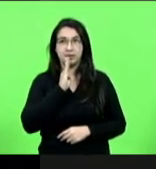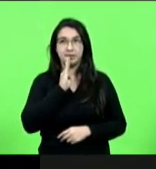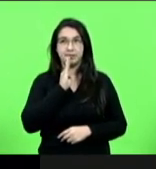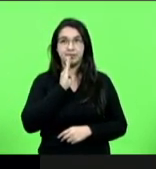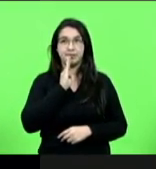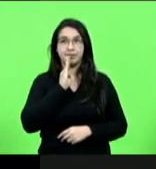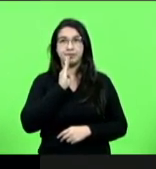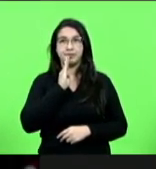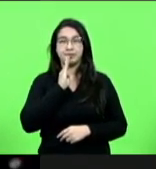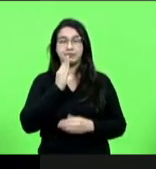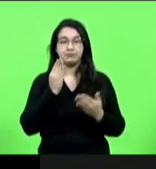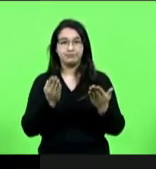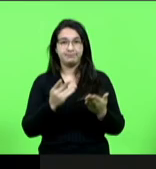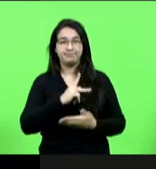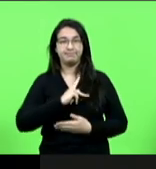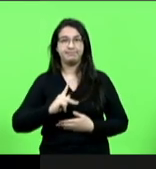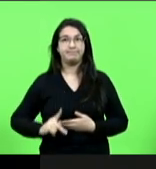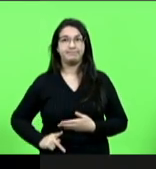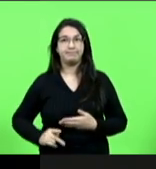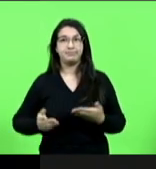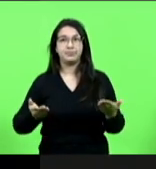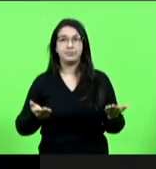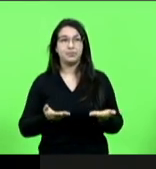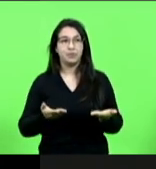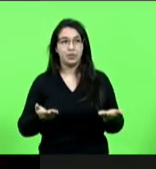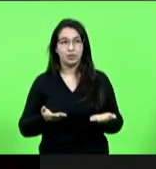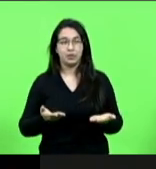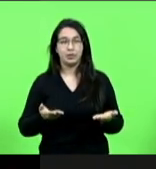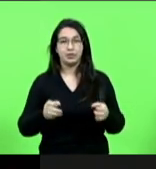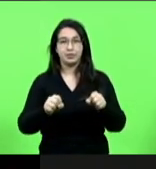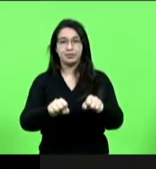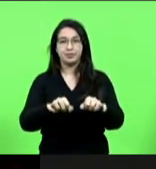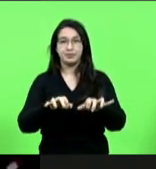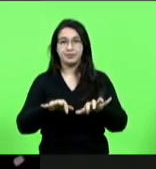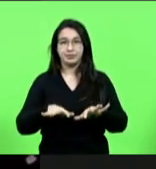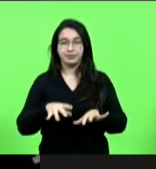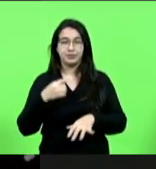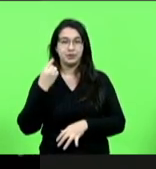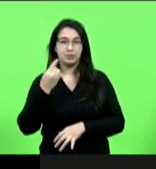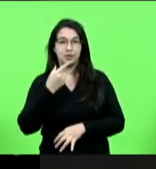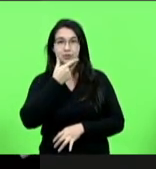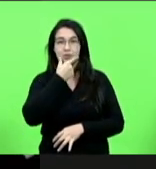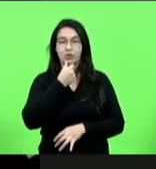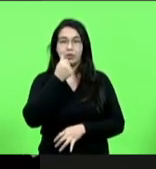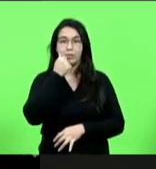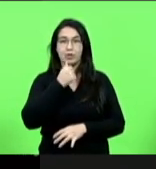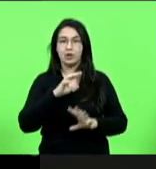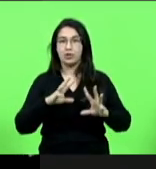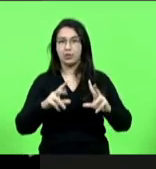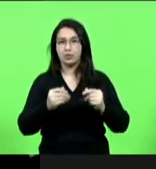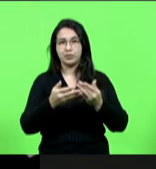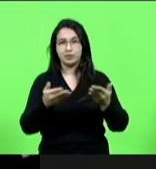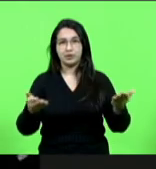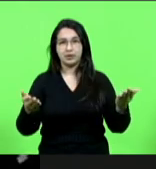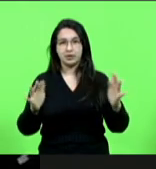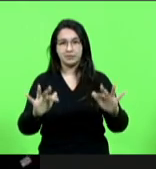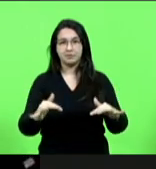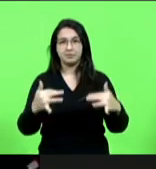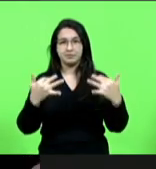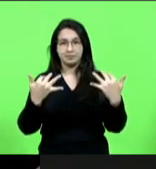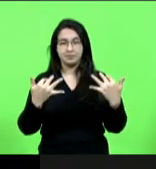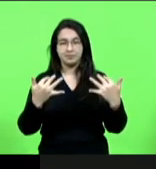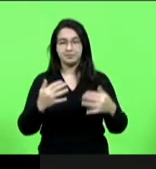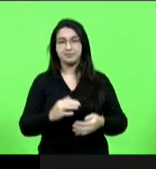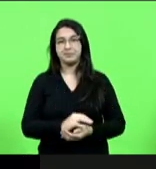está hoje presidindo nossa sessão senhores deputados senhora deputada deputado Nilson